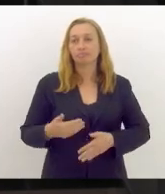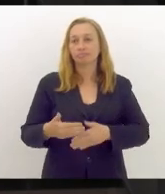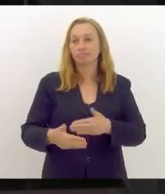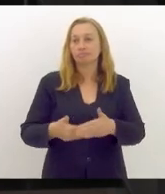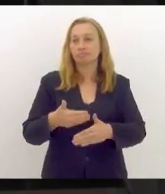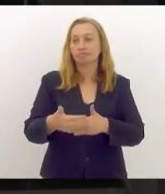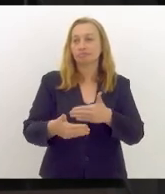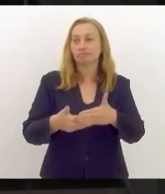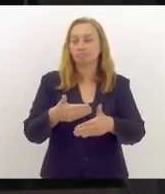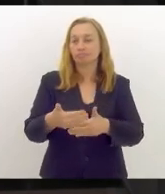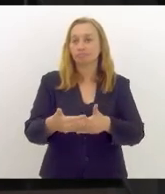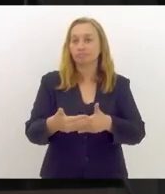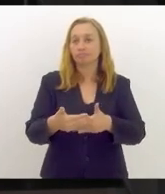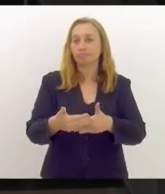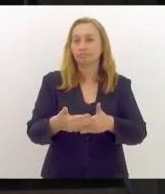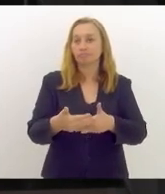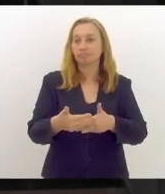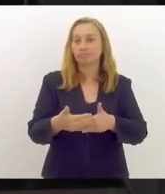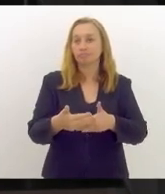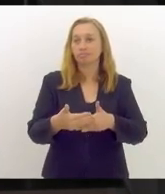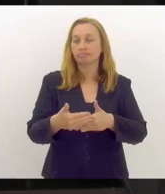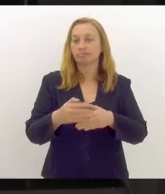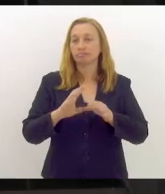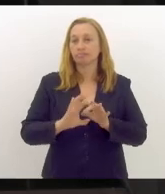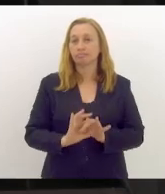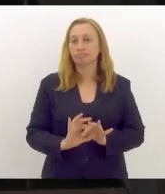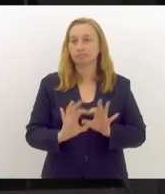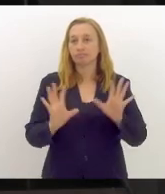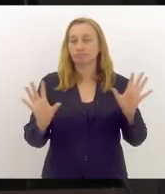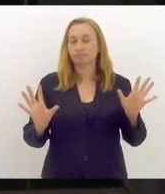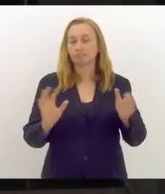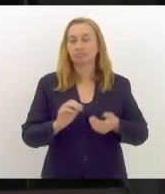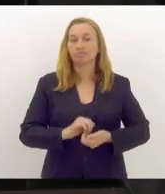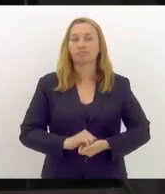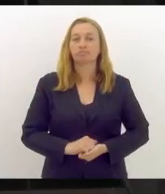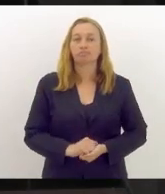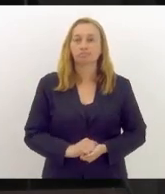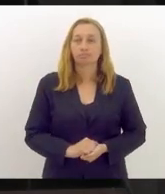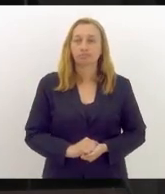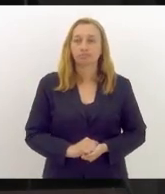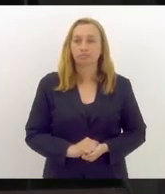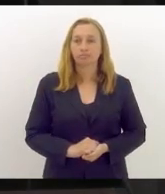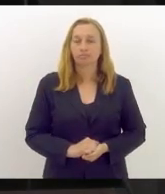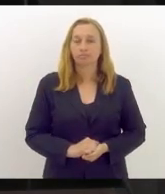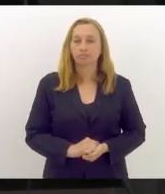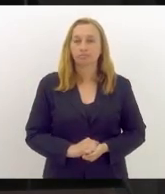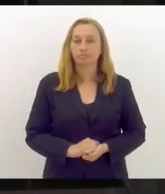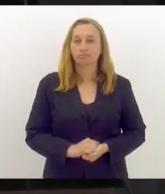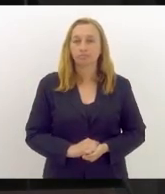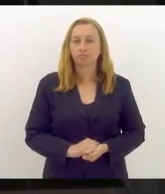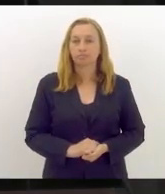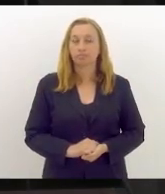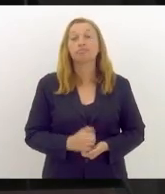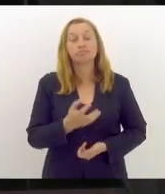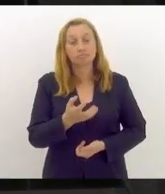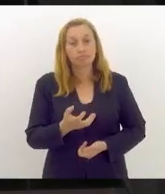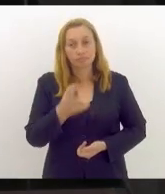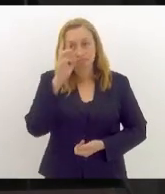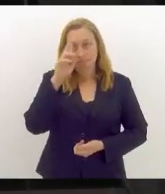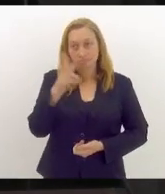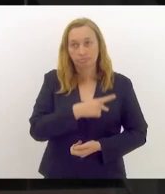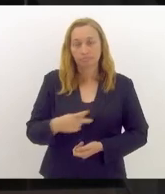civilizatório. Então, senhor presidente, queria aqui